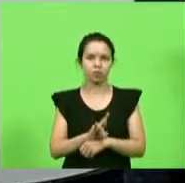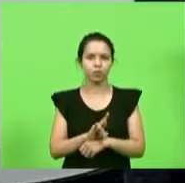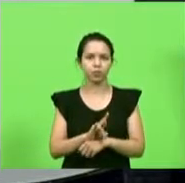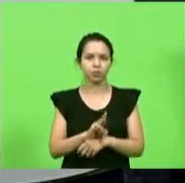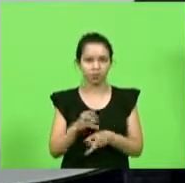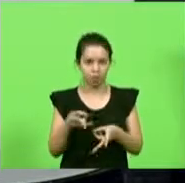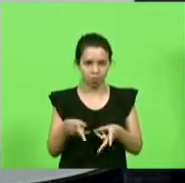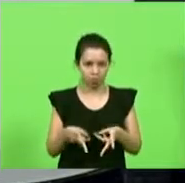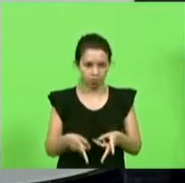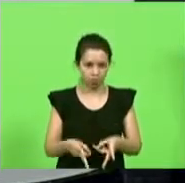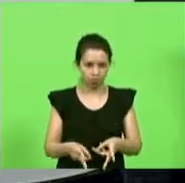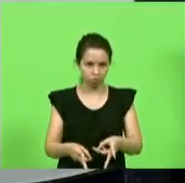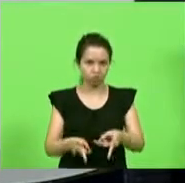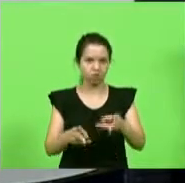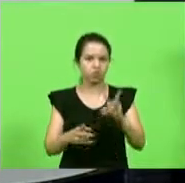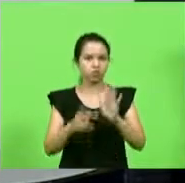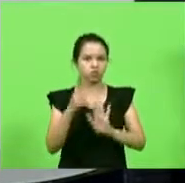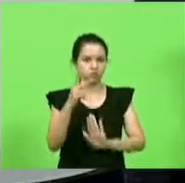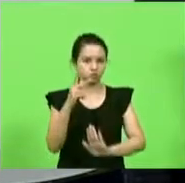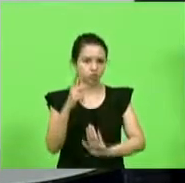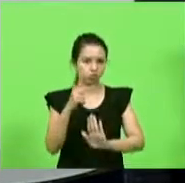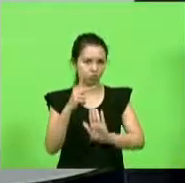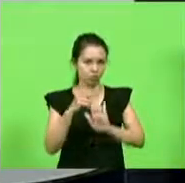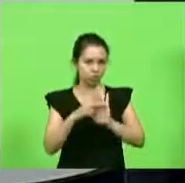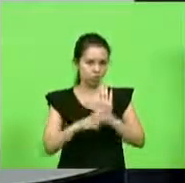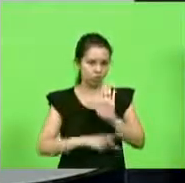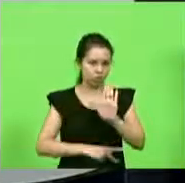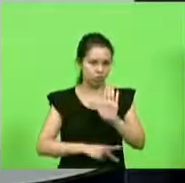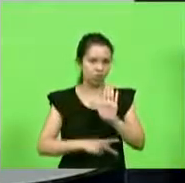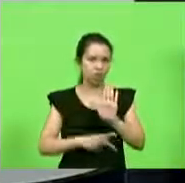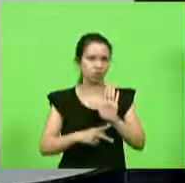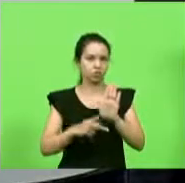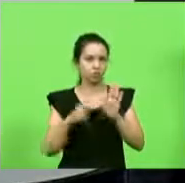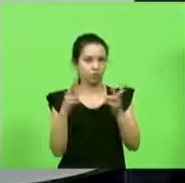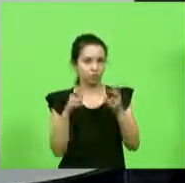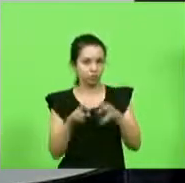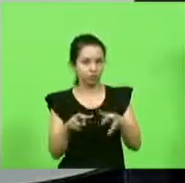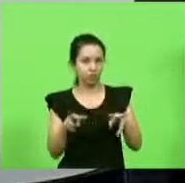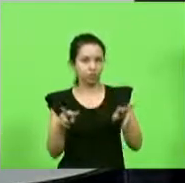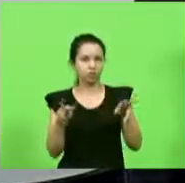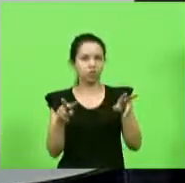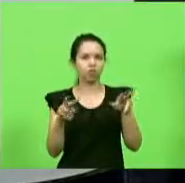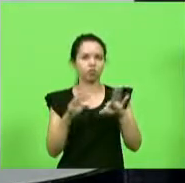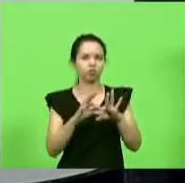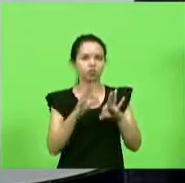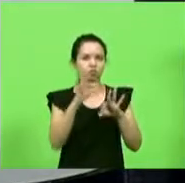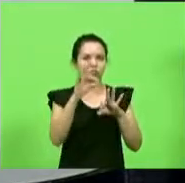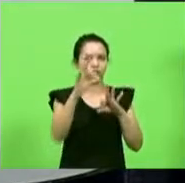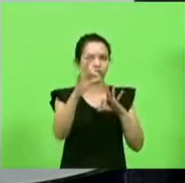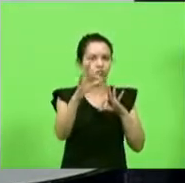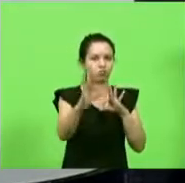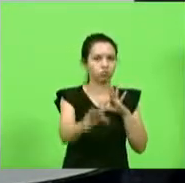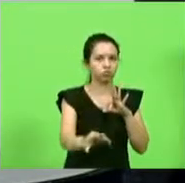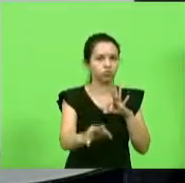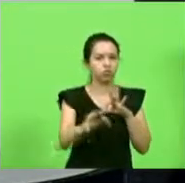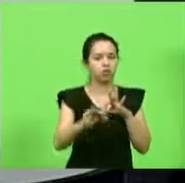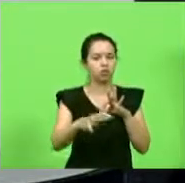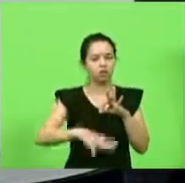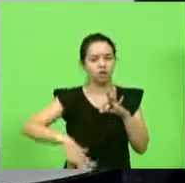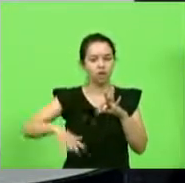continuidade de projetos de visão de longo prazo tanto na área do